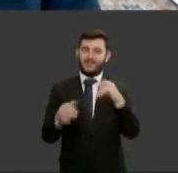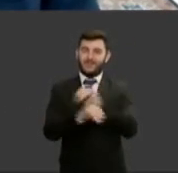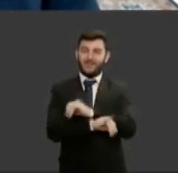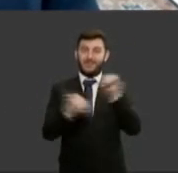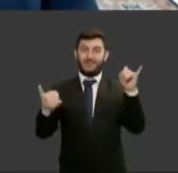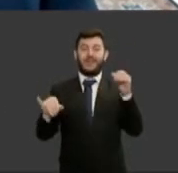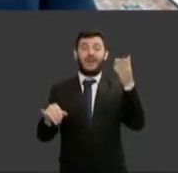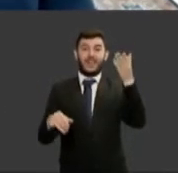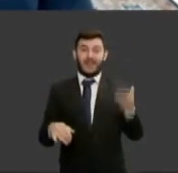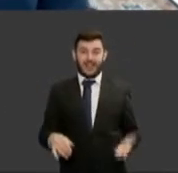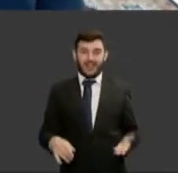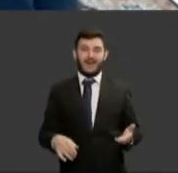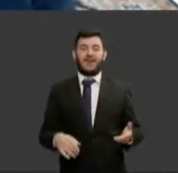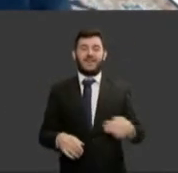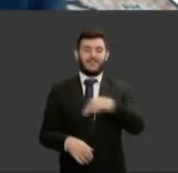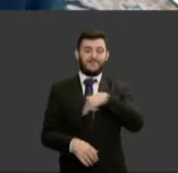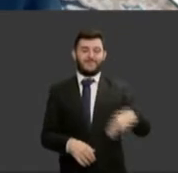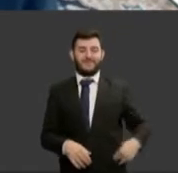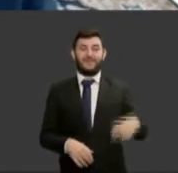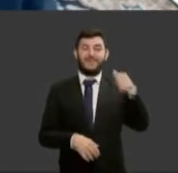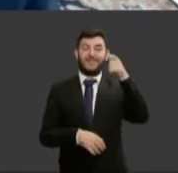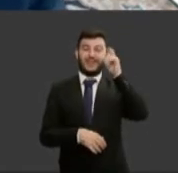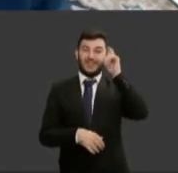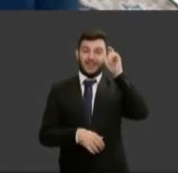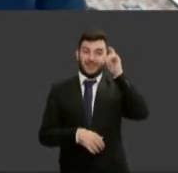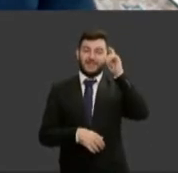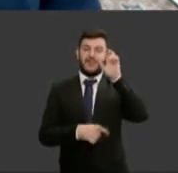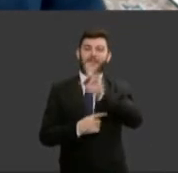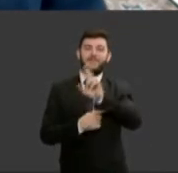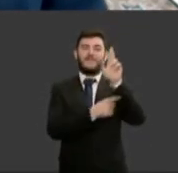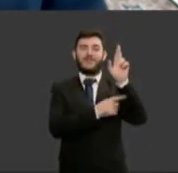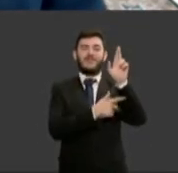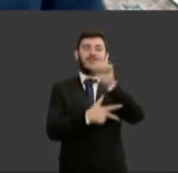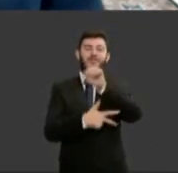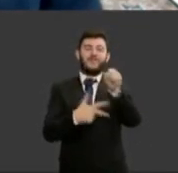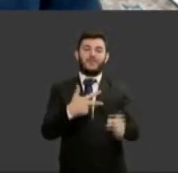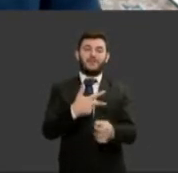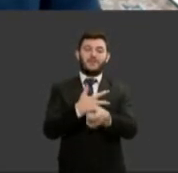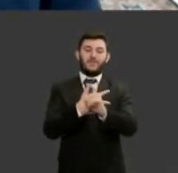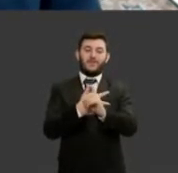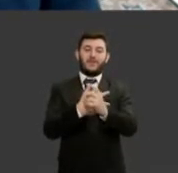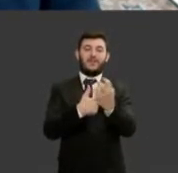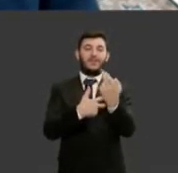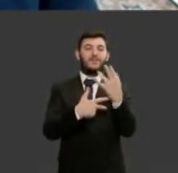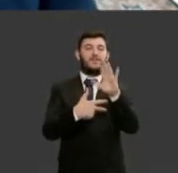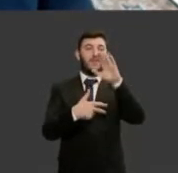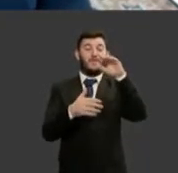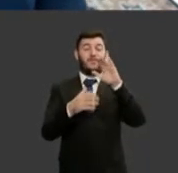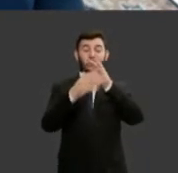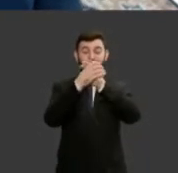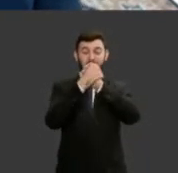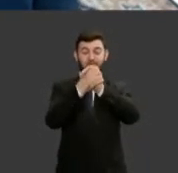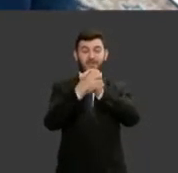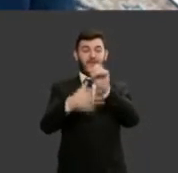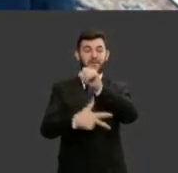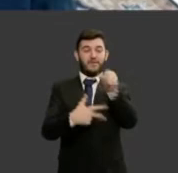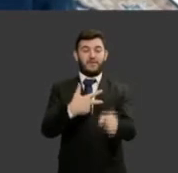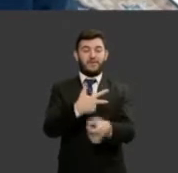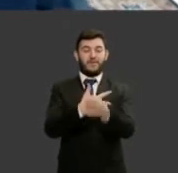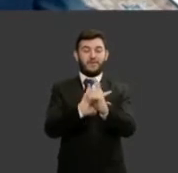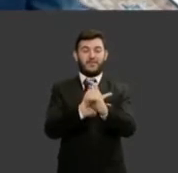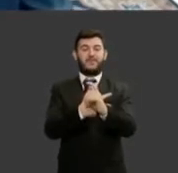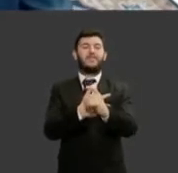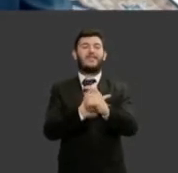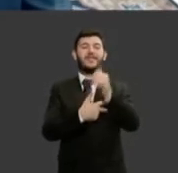Brasileiro. Em seu nome, estou saudando todo o Poder Executivo deste país, das mulheres deste país.